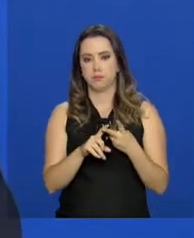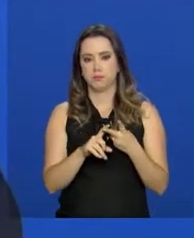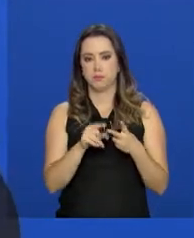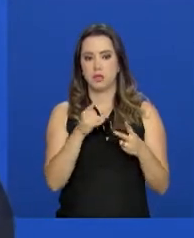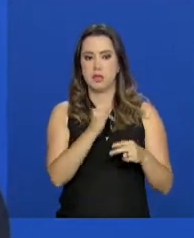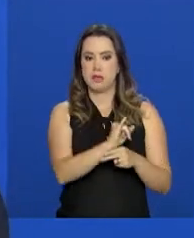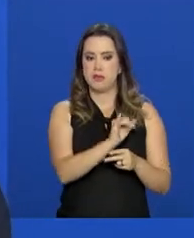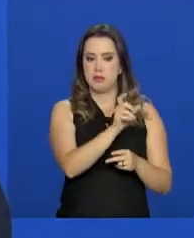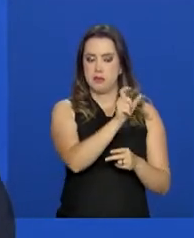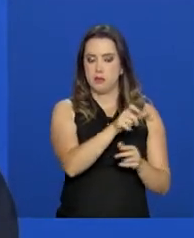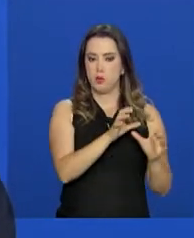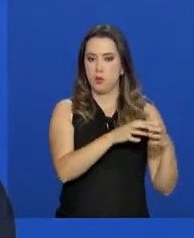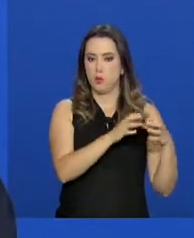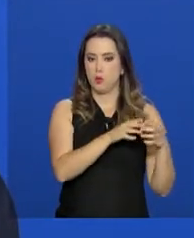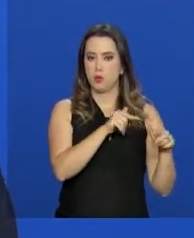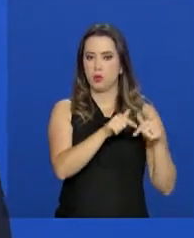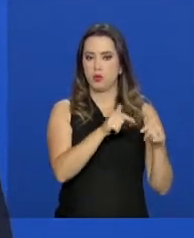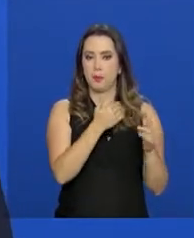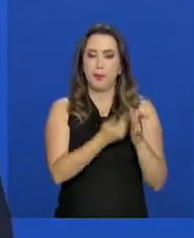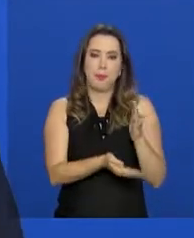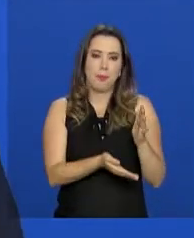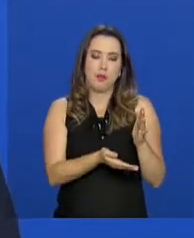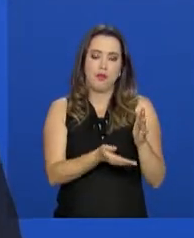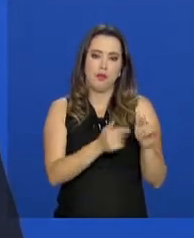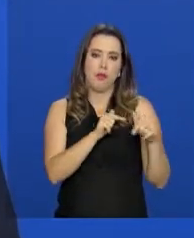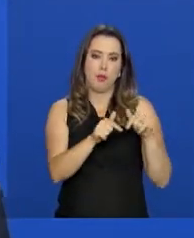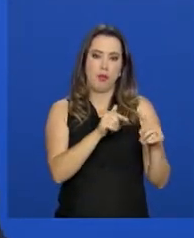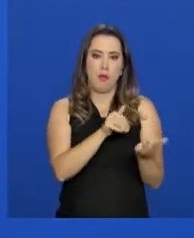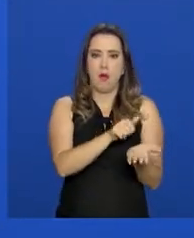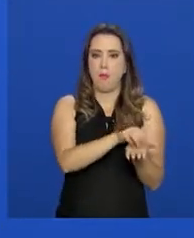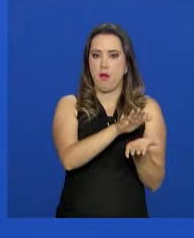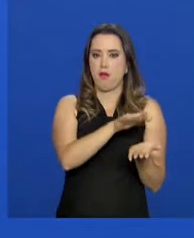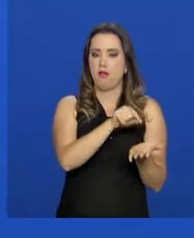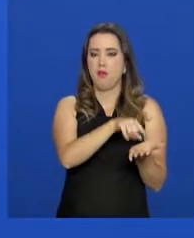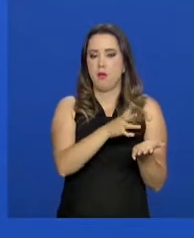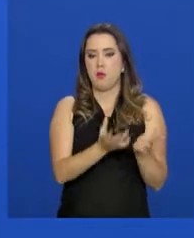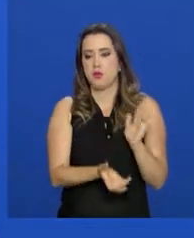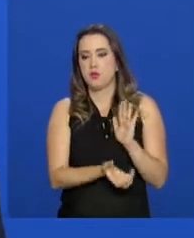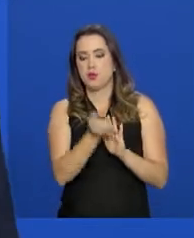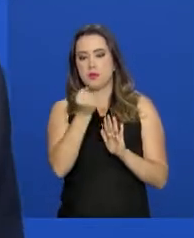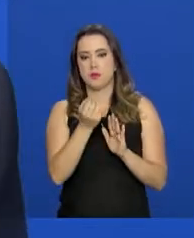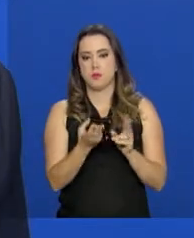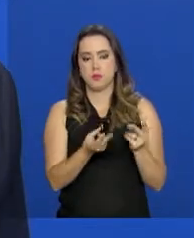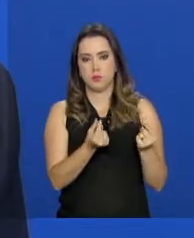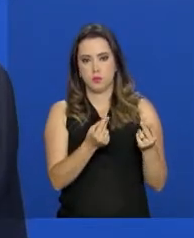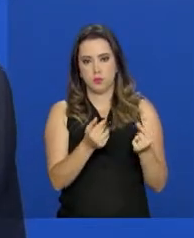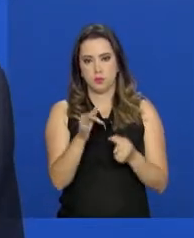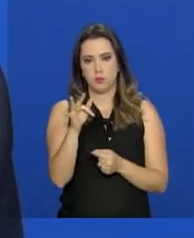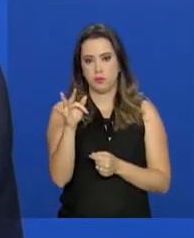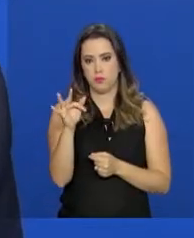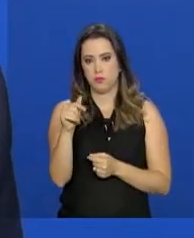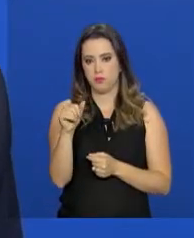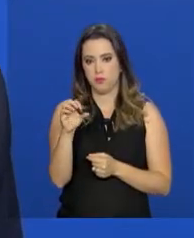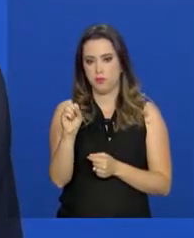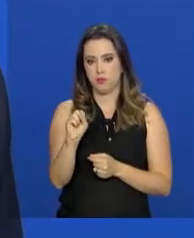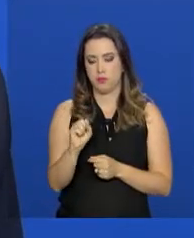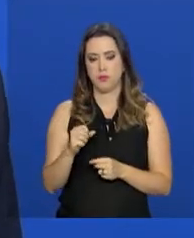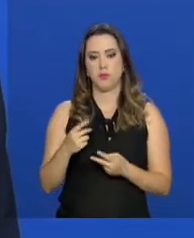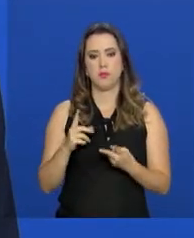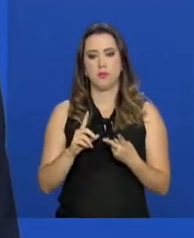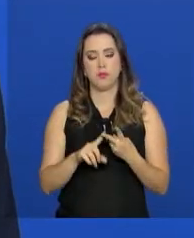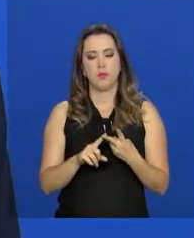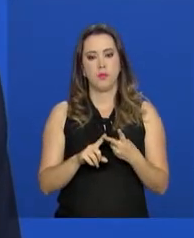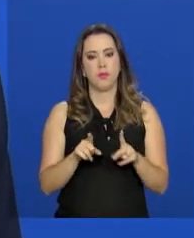Caso tenha uma perda de renda, por exemplo, uma demissão, ele vai poder sacar a sua conta do fundo de garantia.